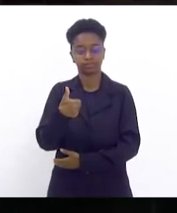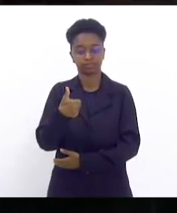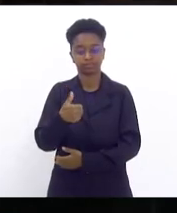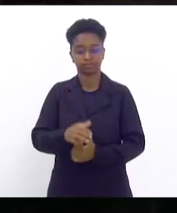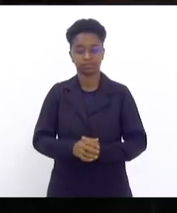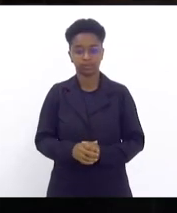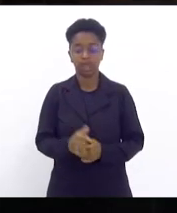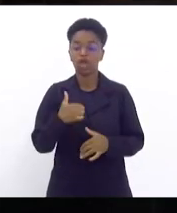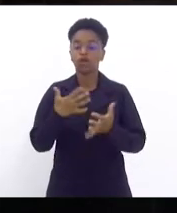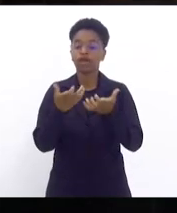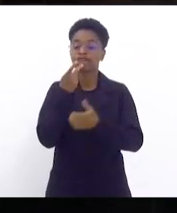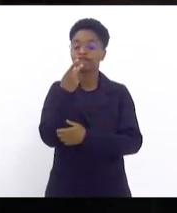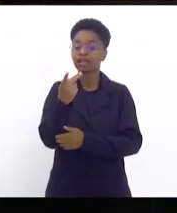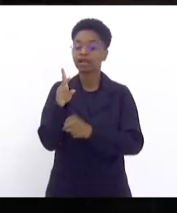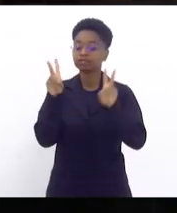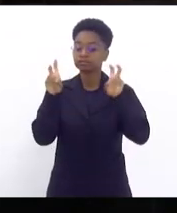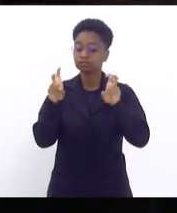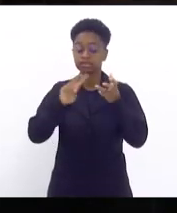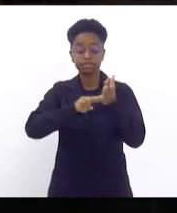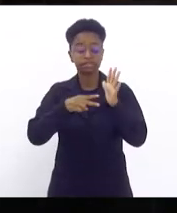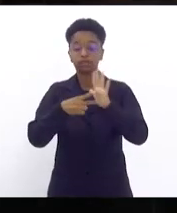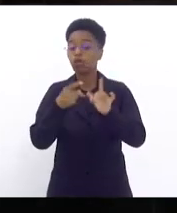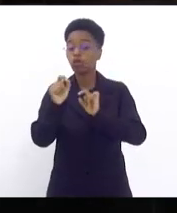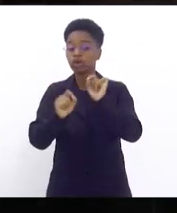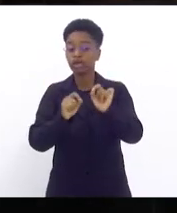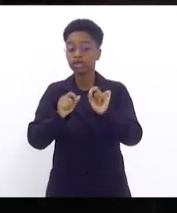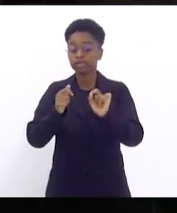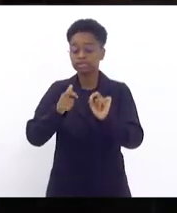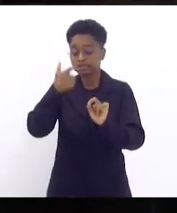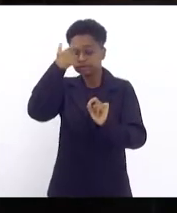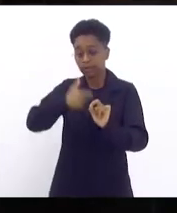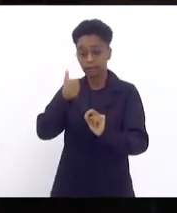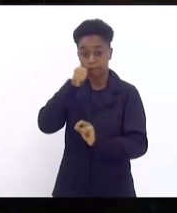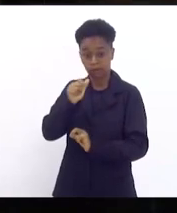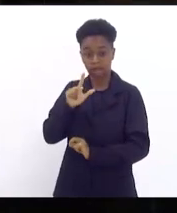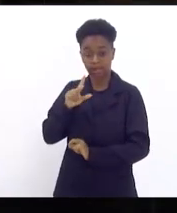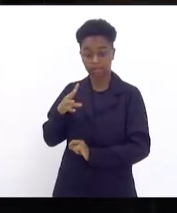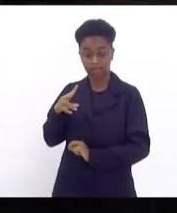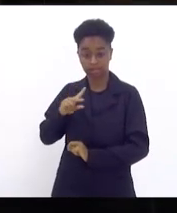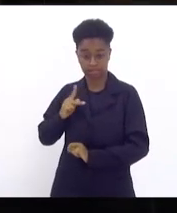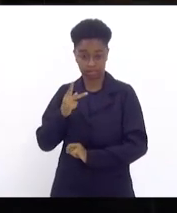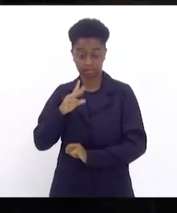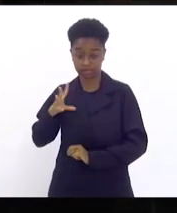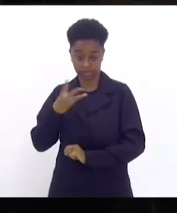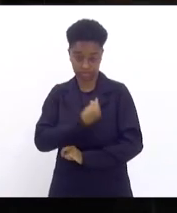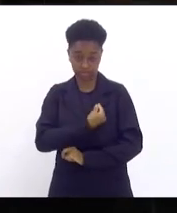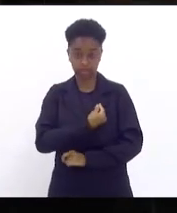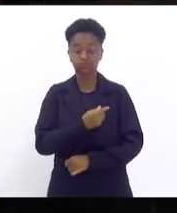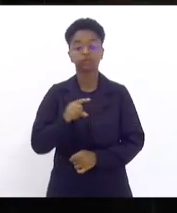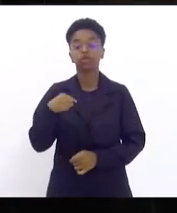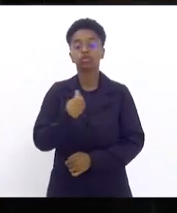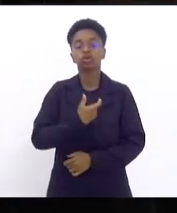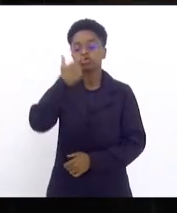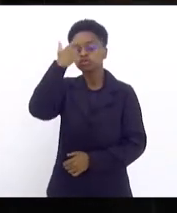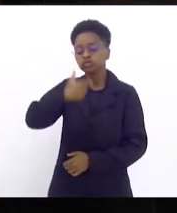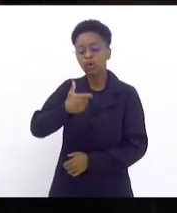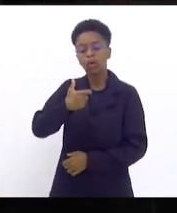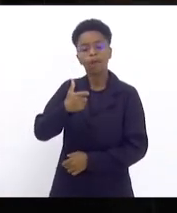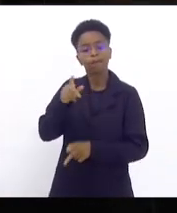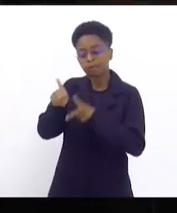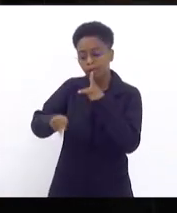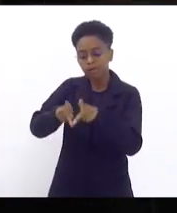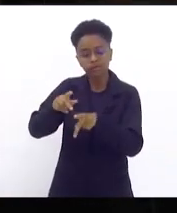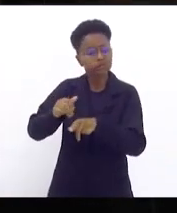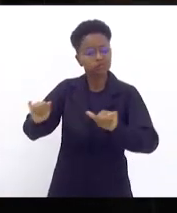quero falar sobre o significado de ser uma mulher trans. Nós somos a parcela da população que